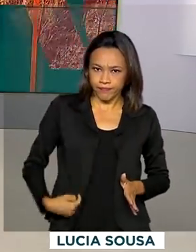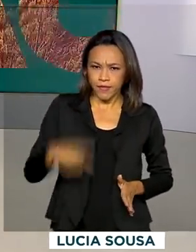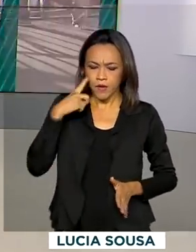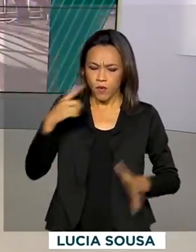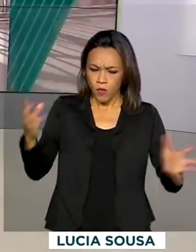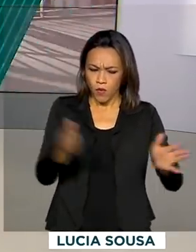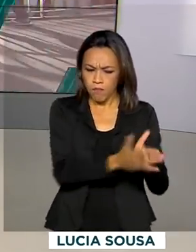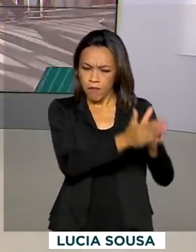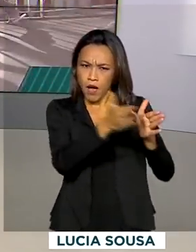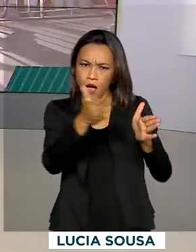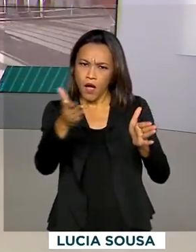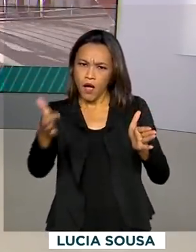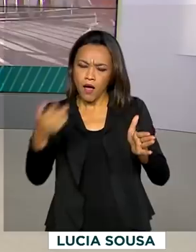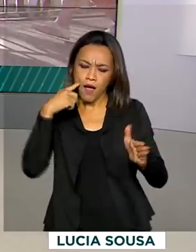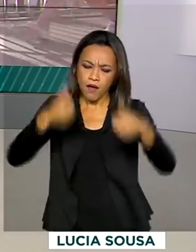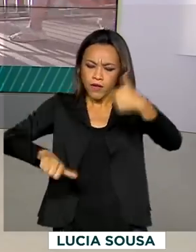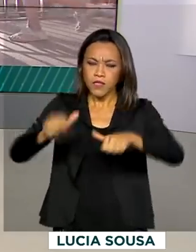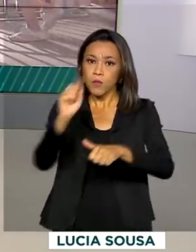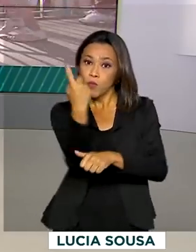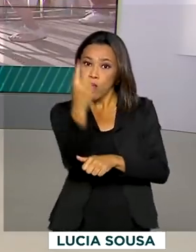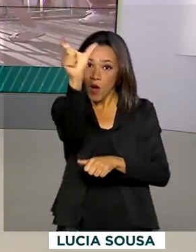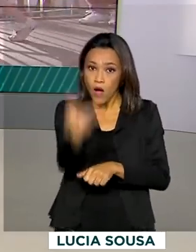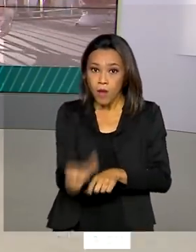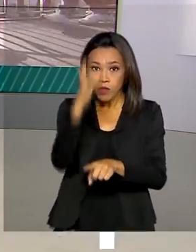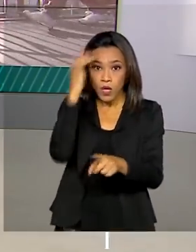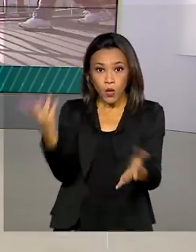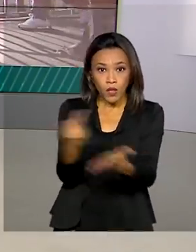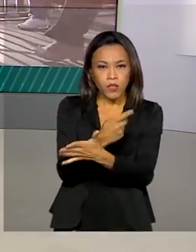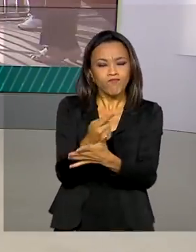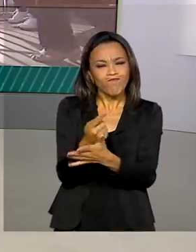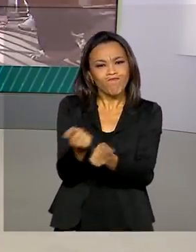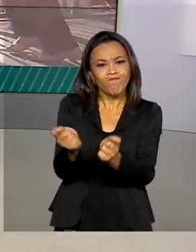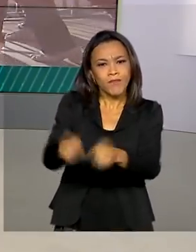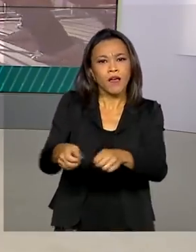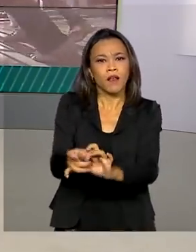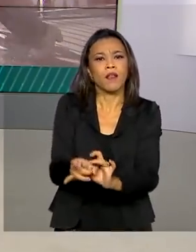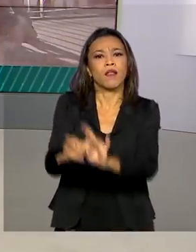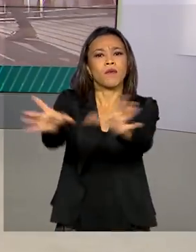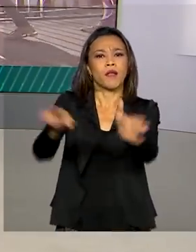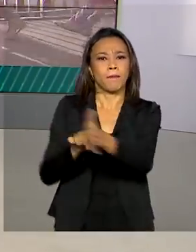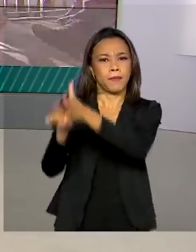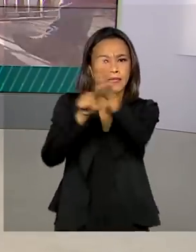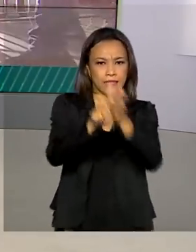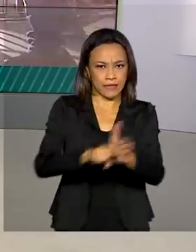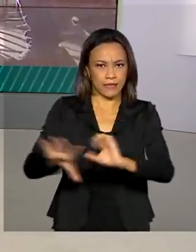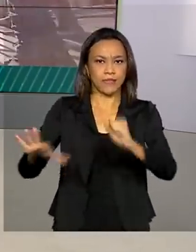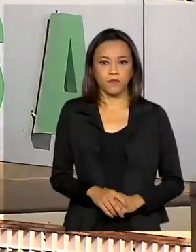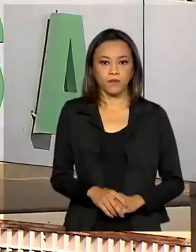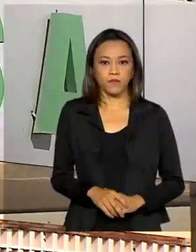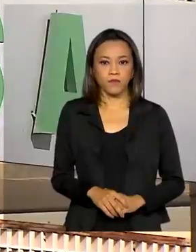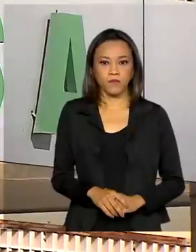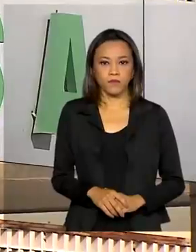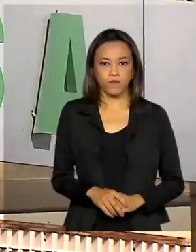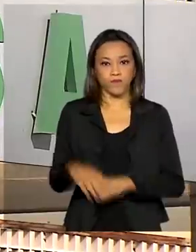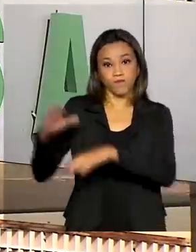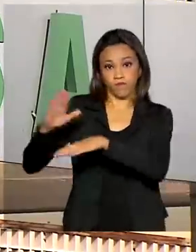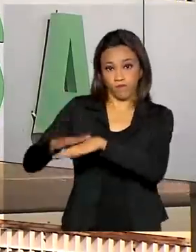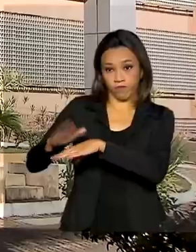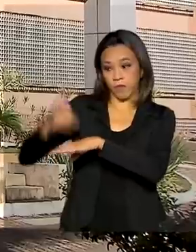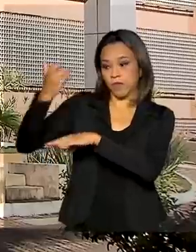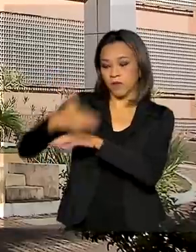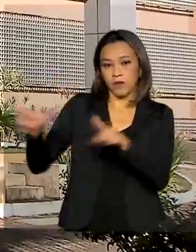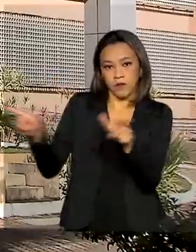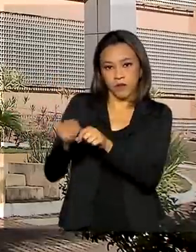evento adverso ocorrido com um voluntário, foi possível liberar as pesquisas de forma segura. Segundo a